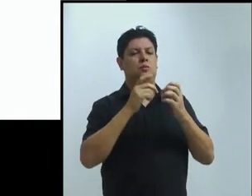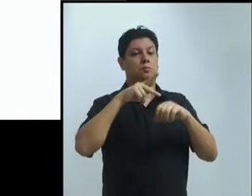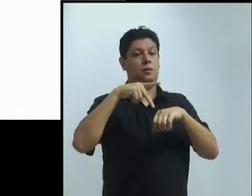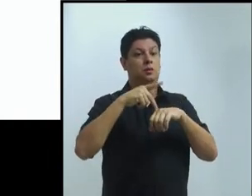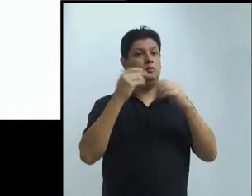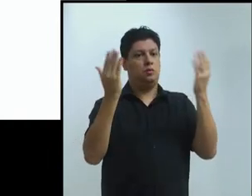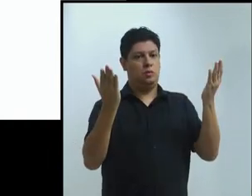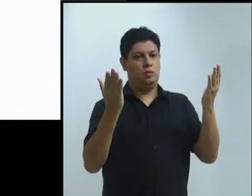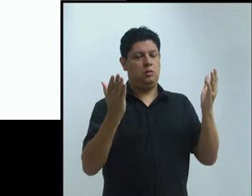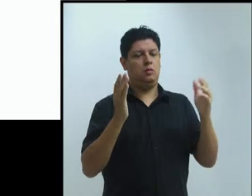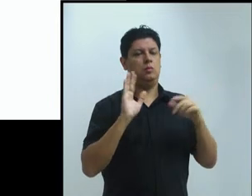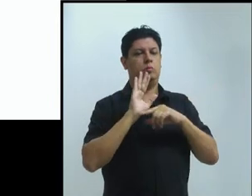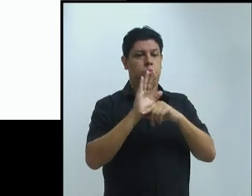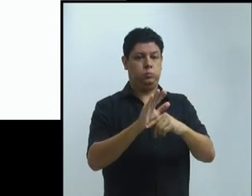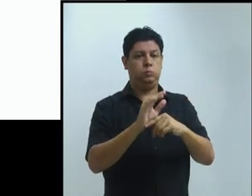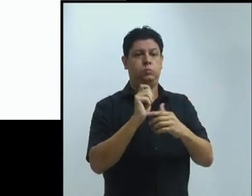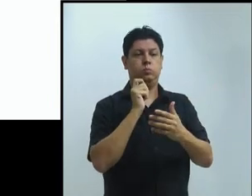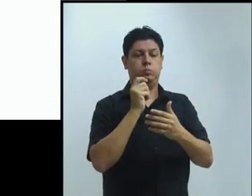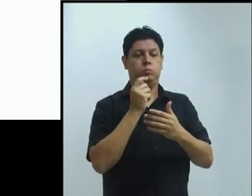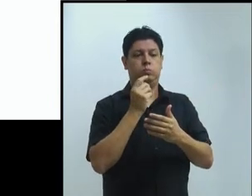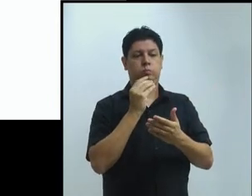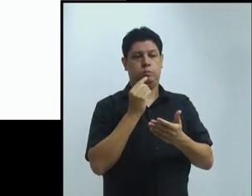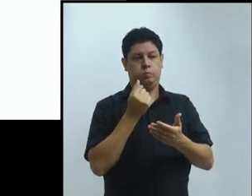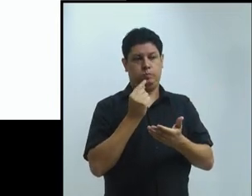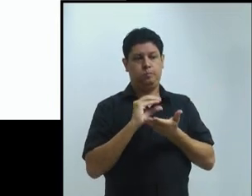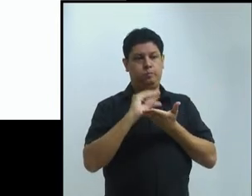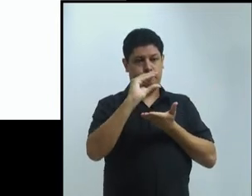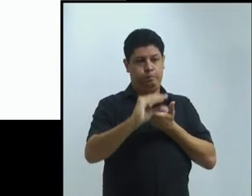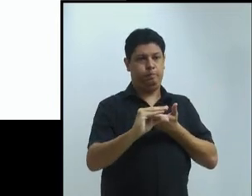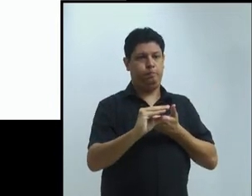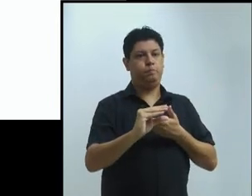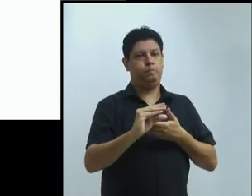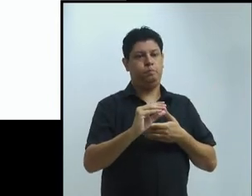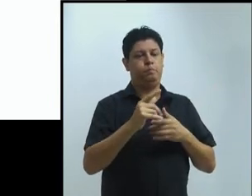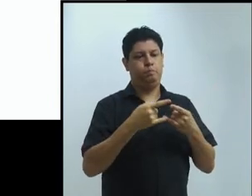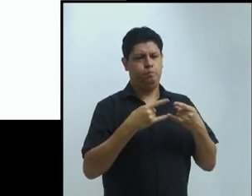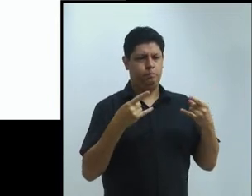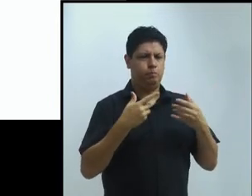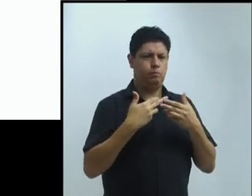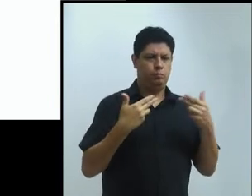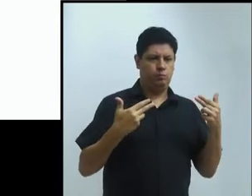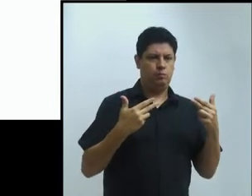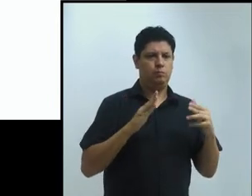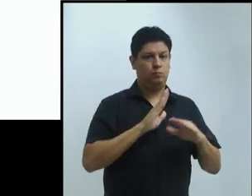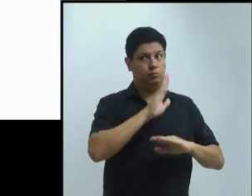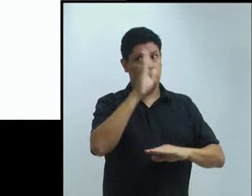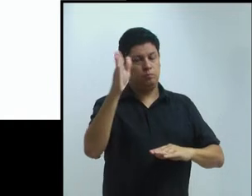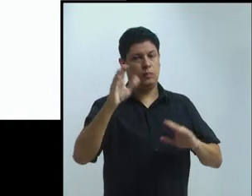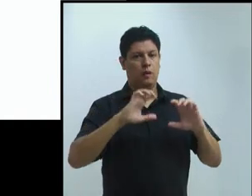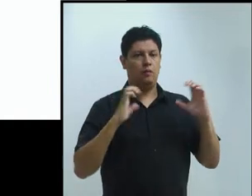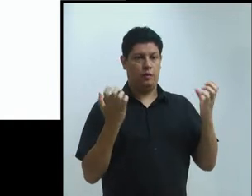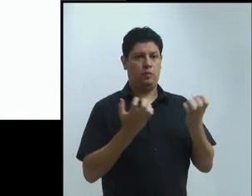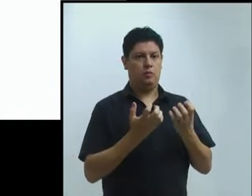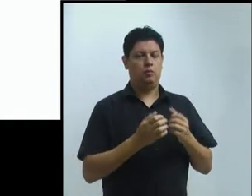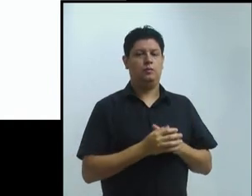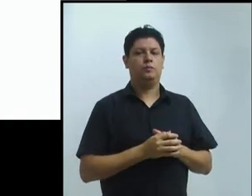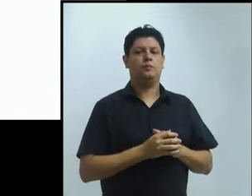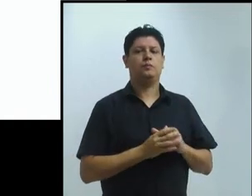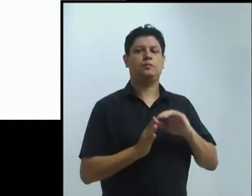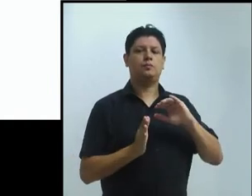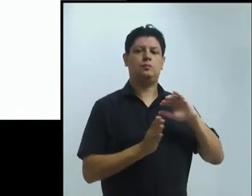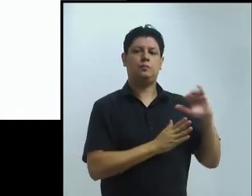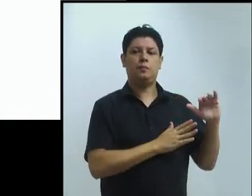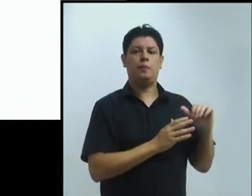Esse plano estratégico de internacionalização da UFPA é fruto de um questionário imenso que foi mandado para